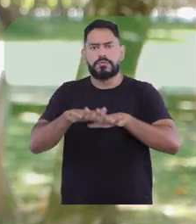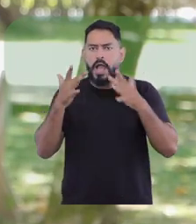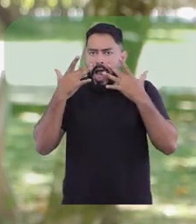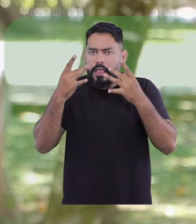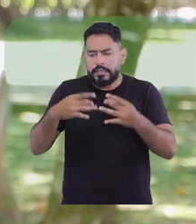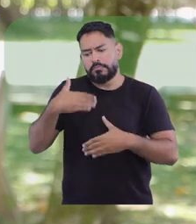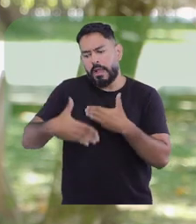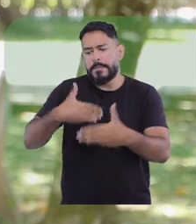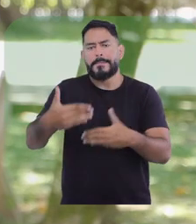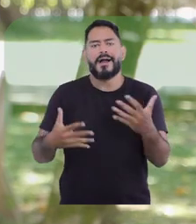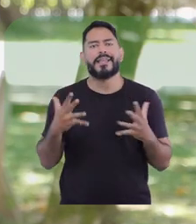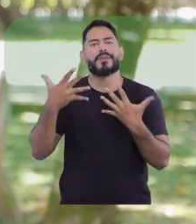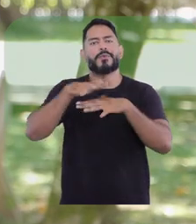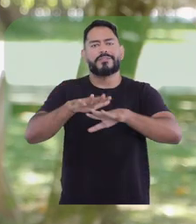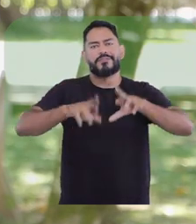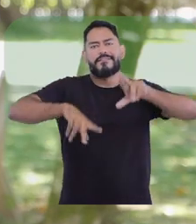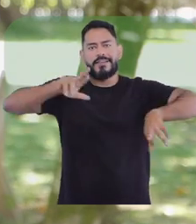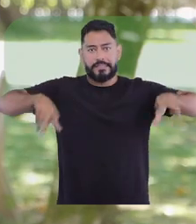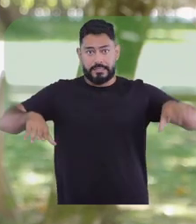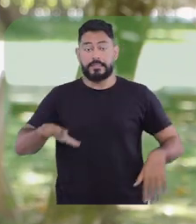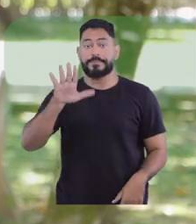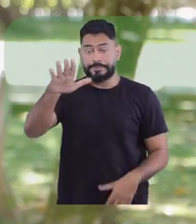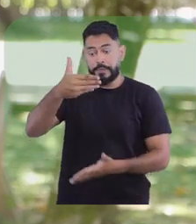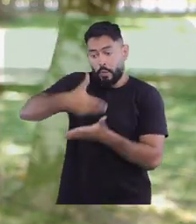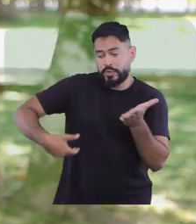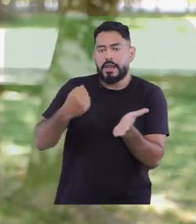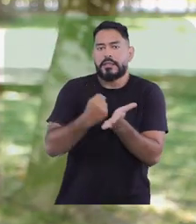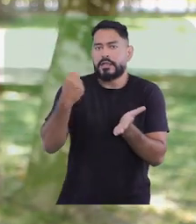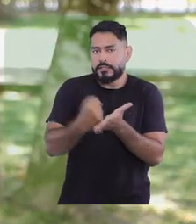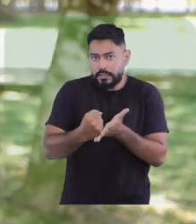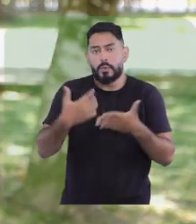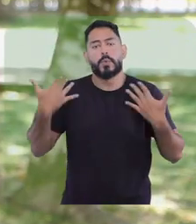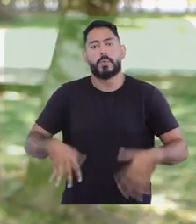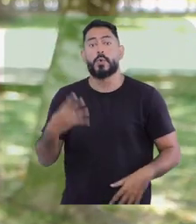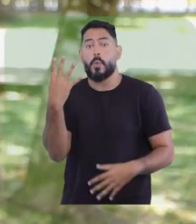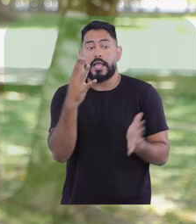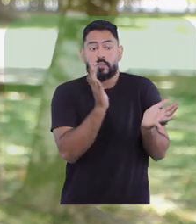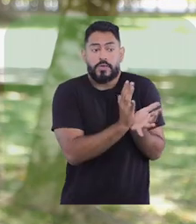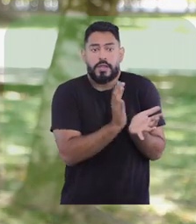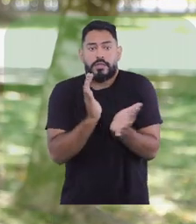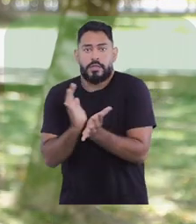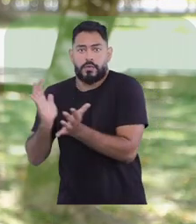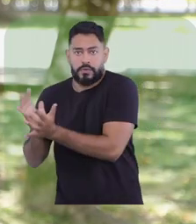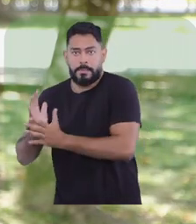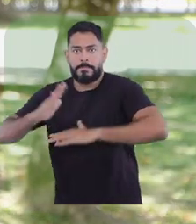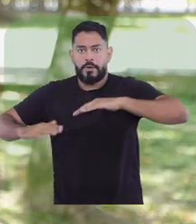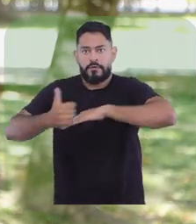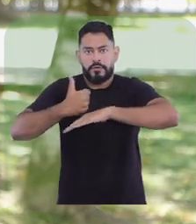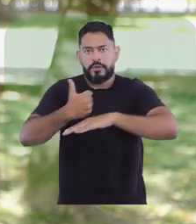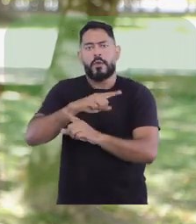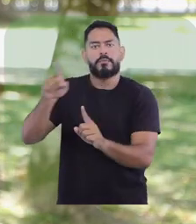instituição cada vez mais atenta às questões de inclusão e de diversidade. A contratação indireta de quatro categorias de